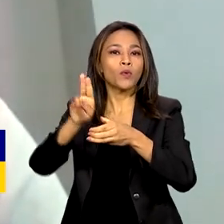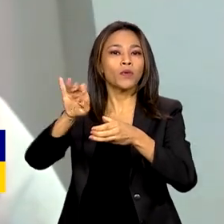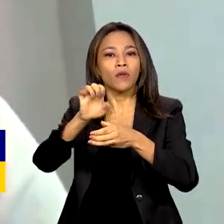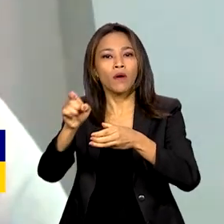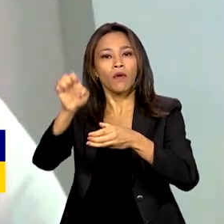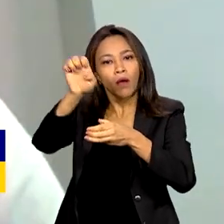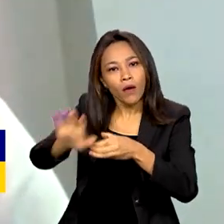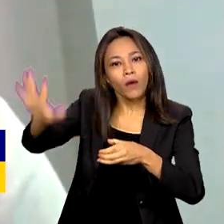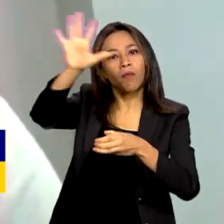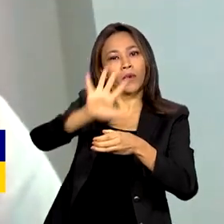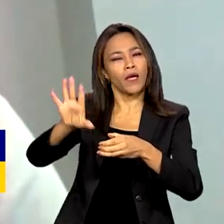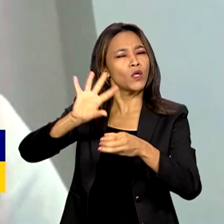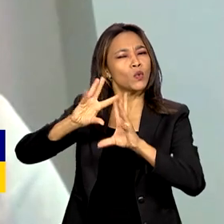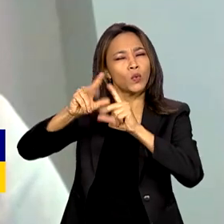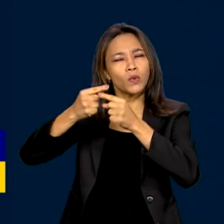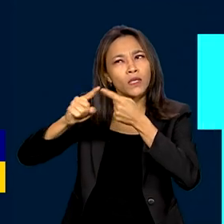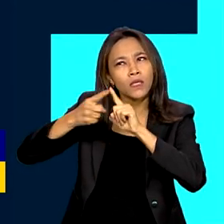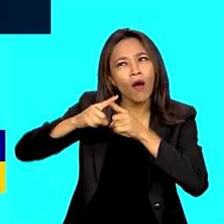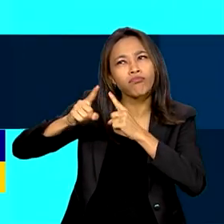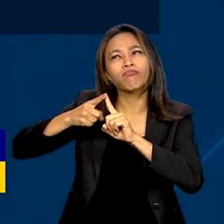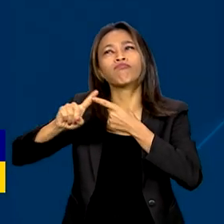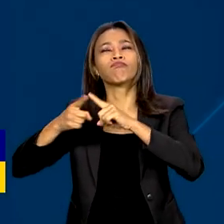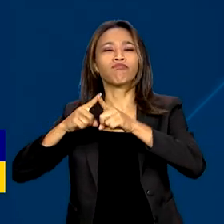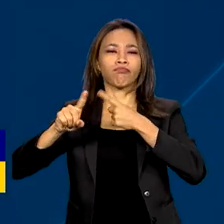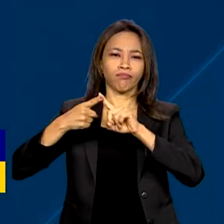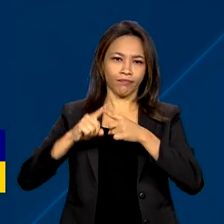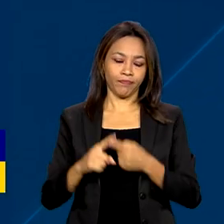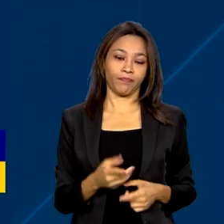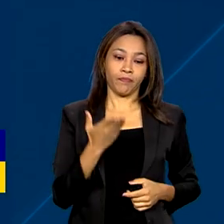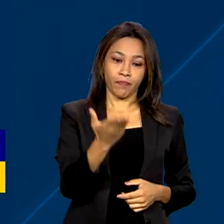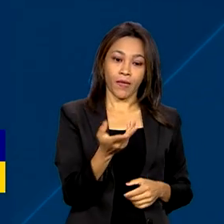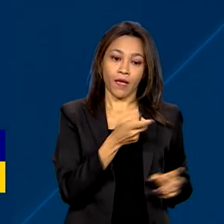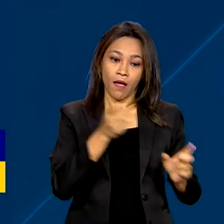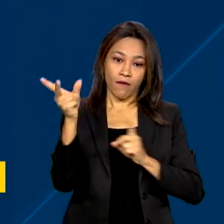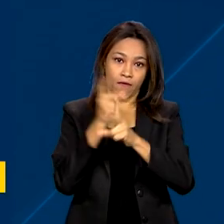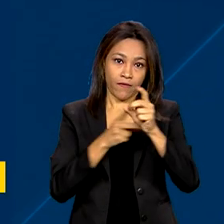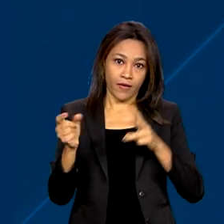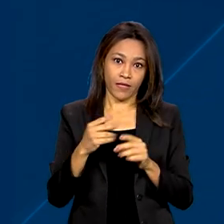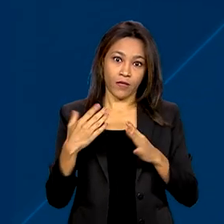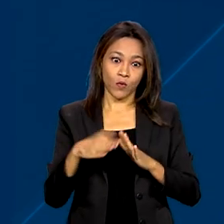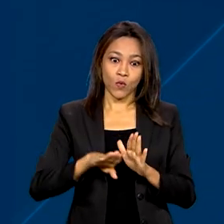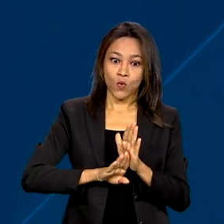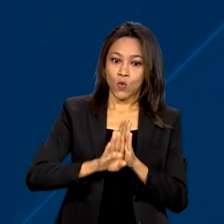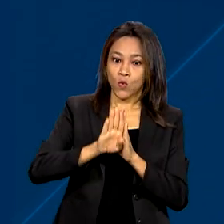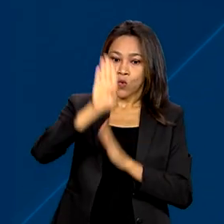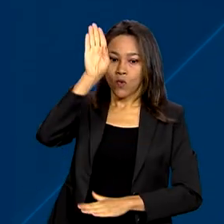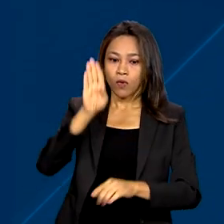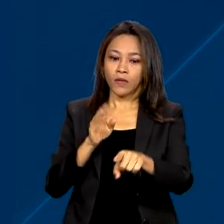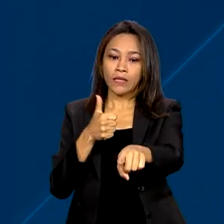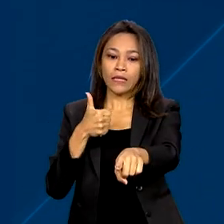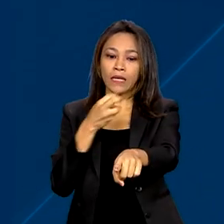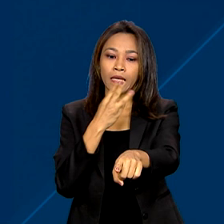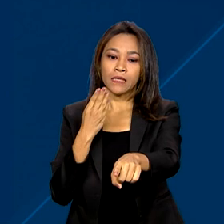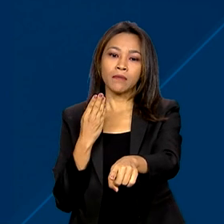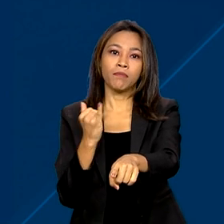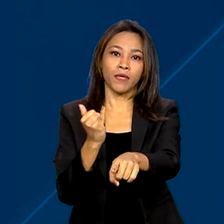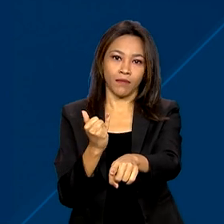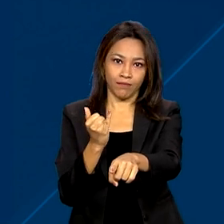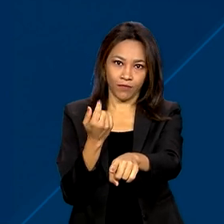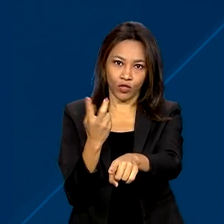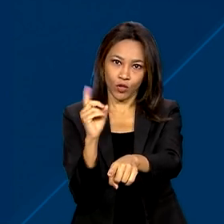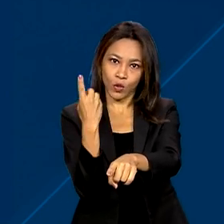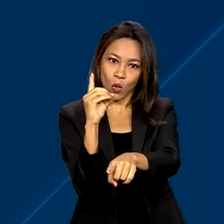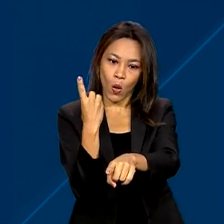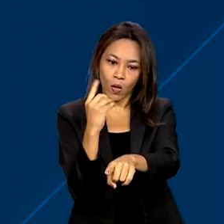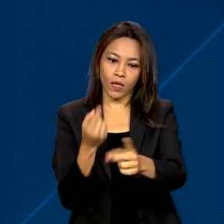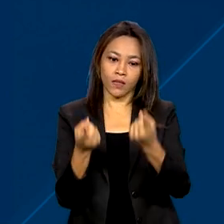muito bem, absolutamente negociado. O comércio entre os dois países ultrapassou 13 bilhões de dólares em 2022, com um